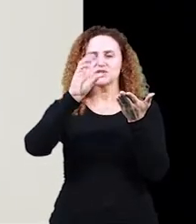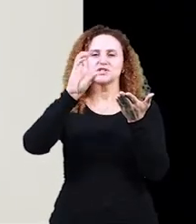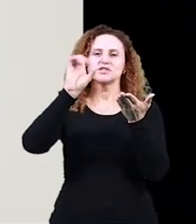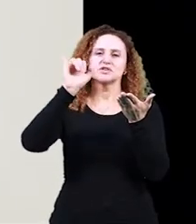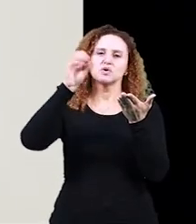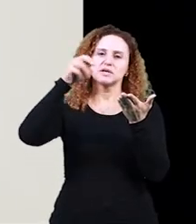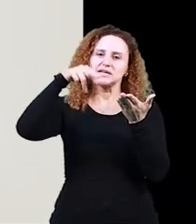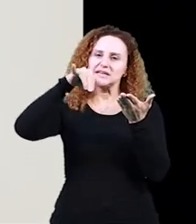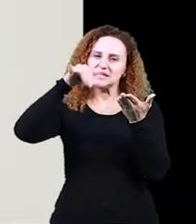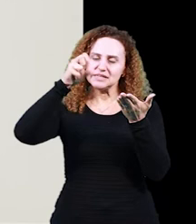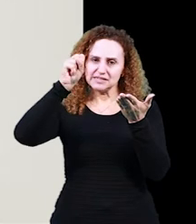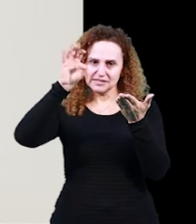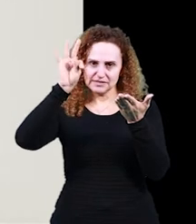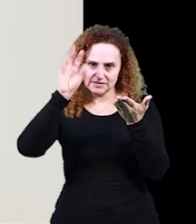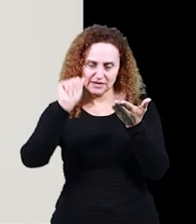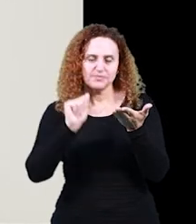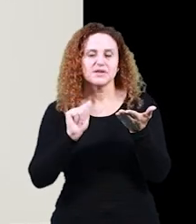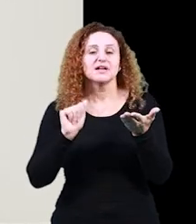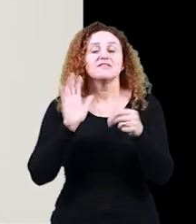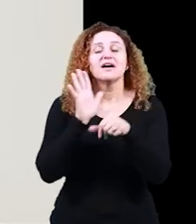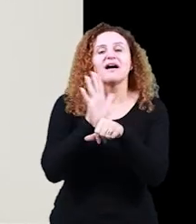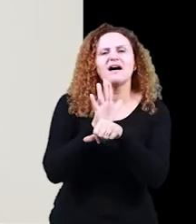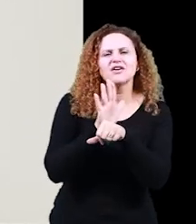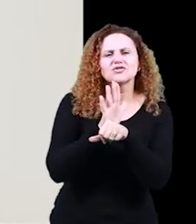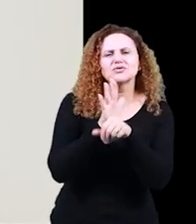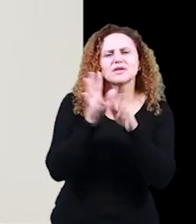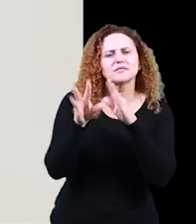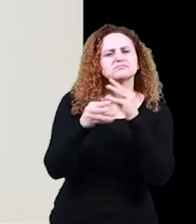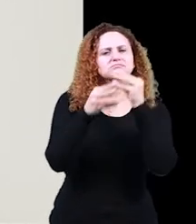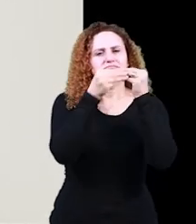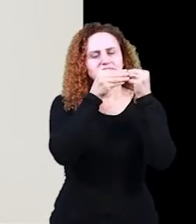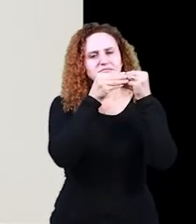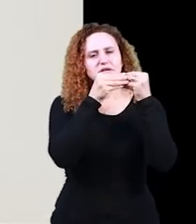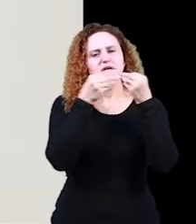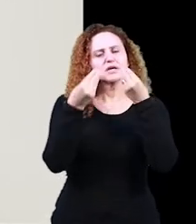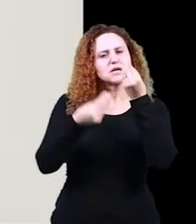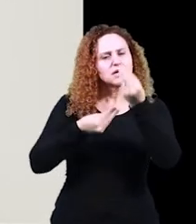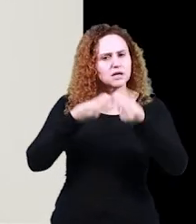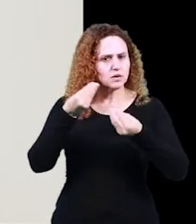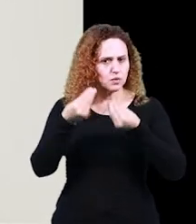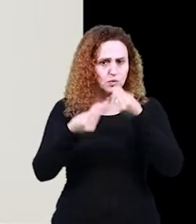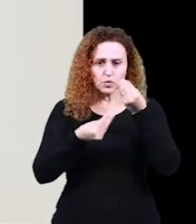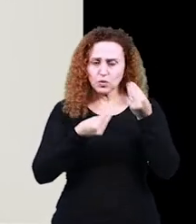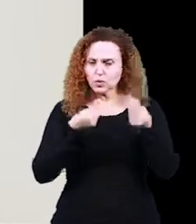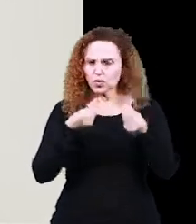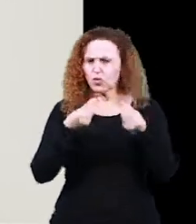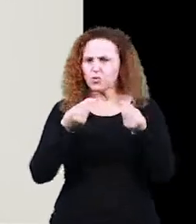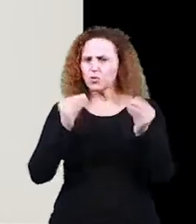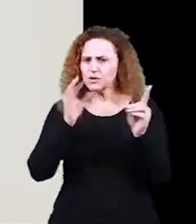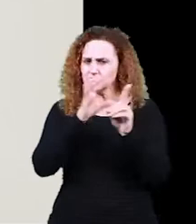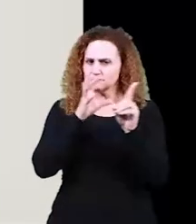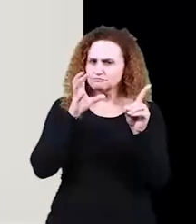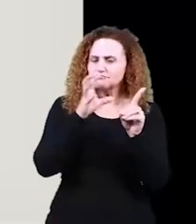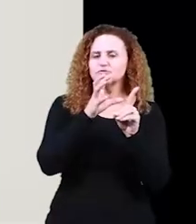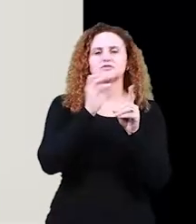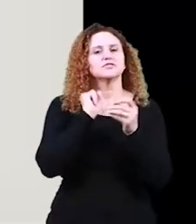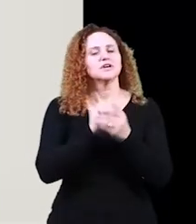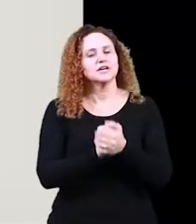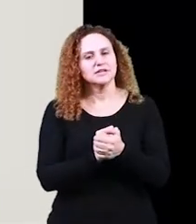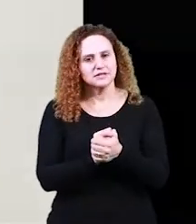caos da comunicação cotidiana, demonstrando como uma variante se implementa ou desaparece em determinada língua.